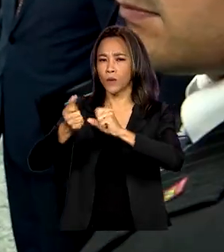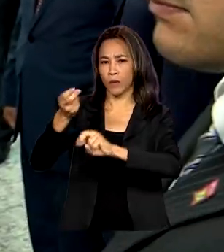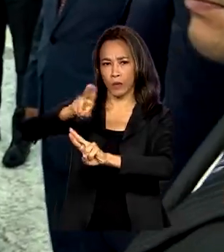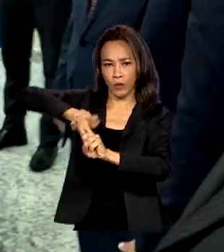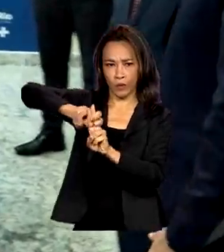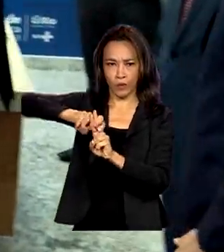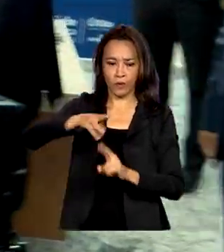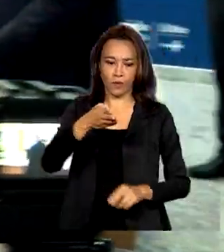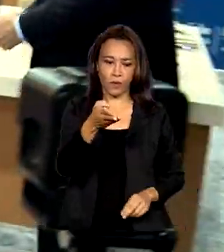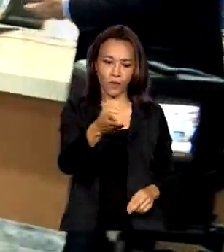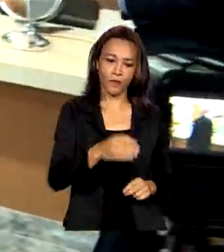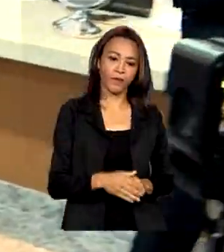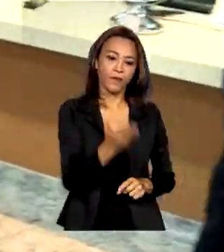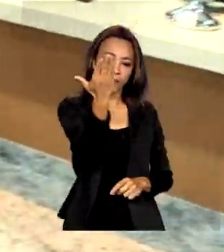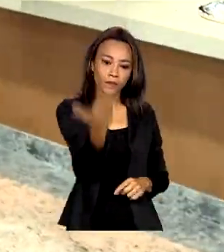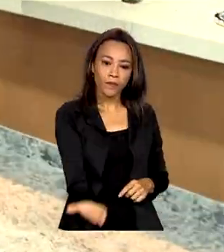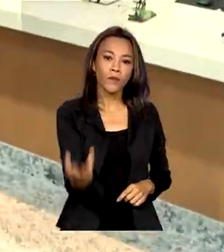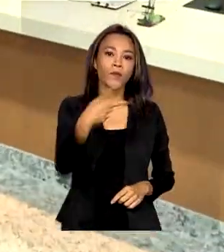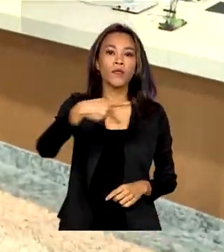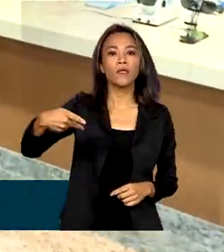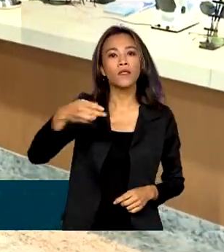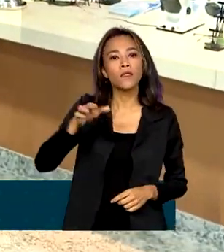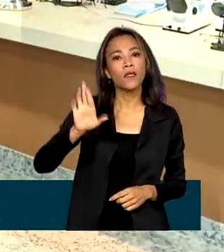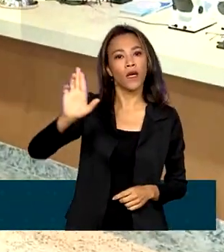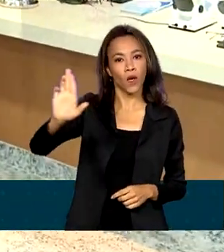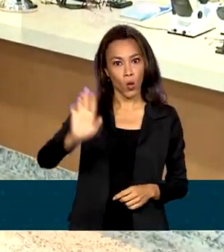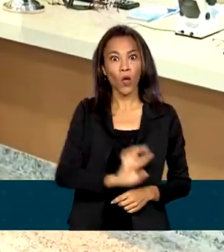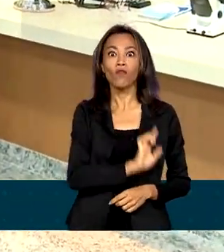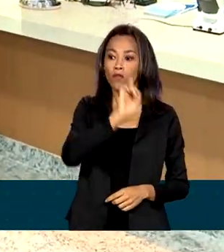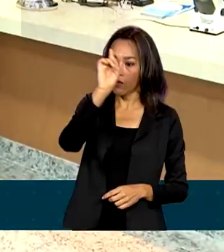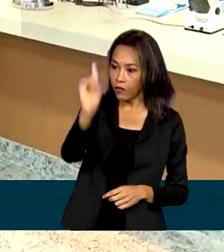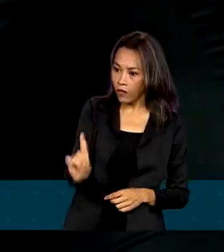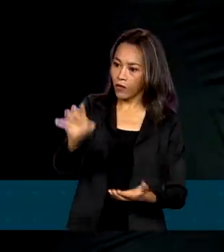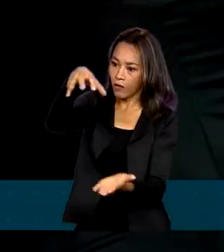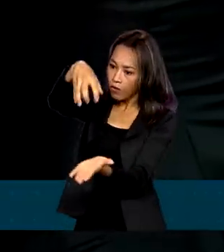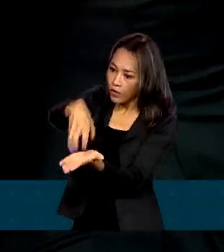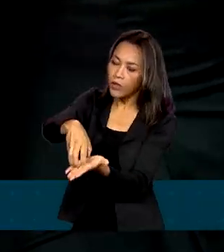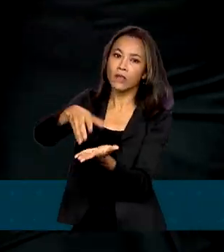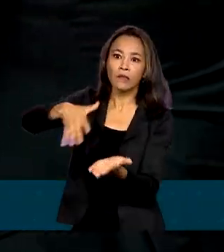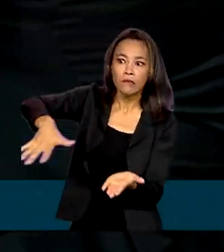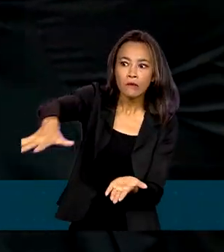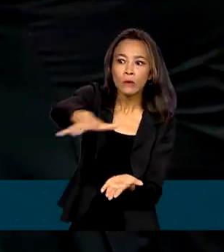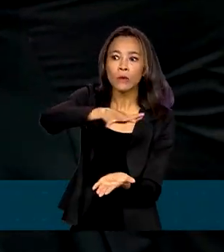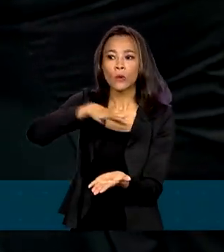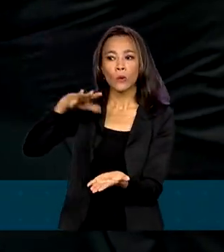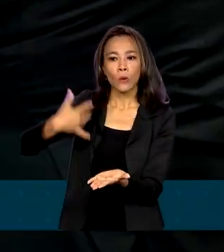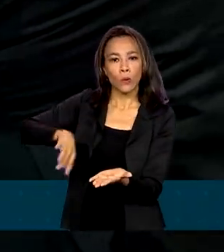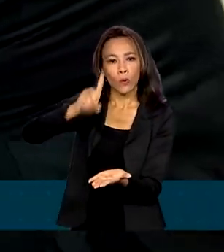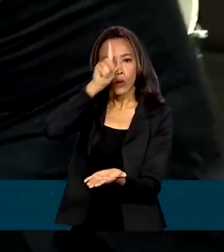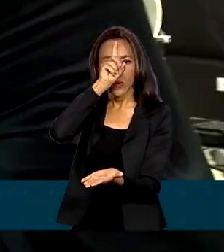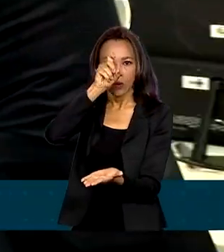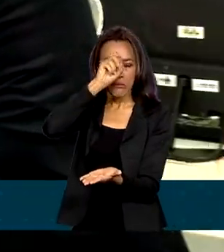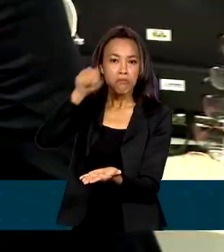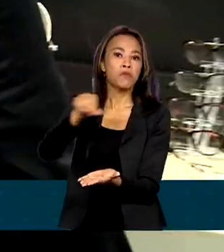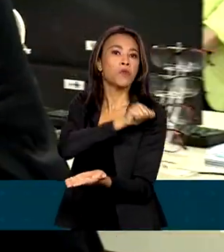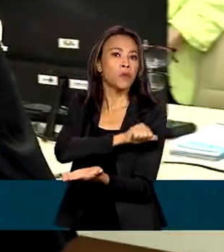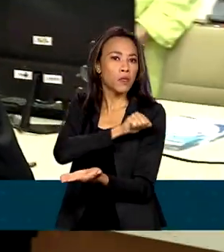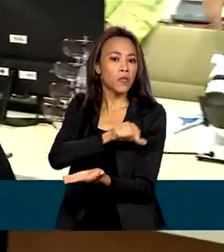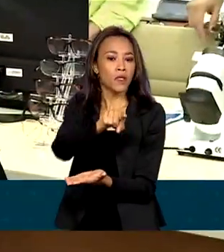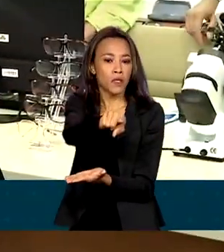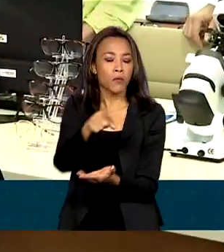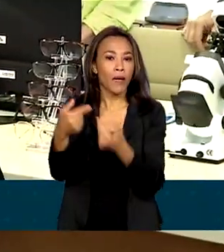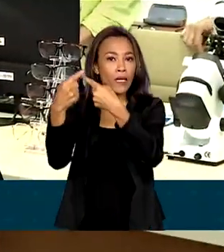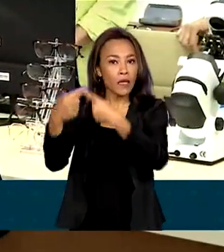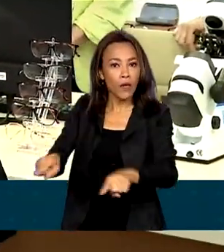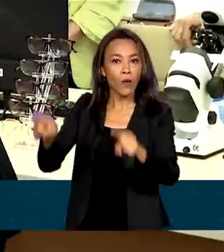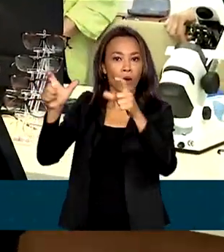O presidente Luiz Inácio Lula da Silva foi ao Supercentro Carioca de Saúde para acompanhar a inauguração de uma unidade